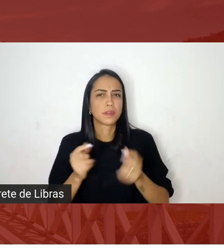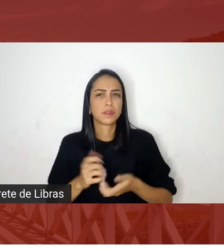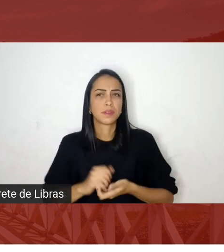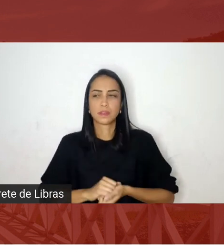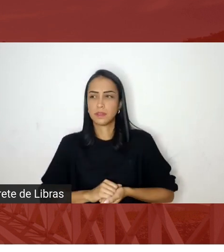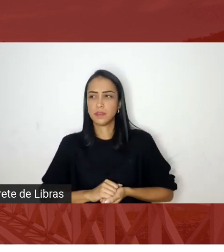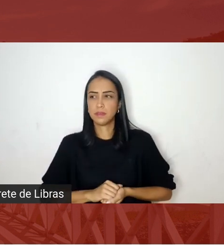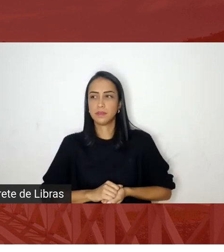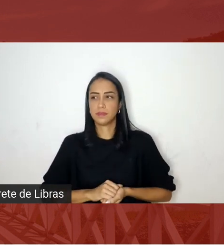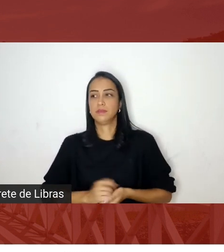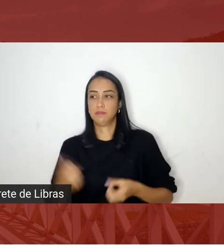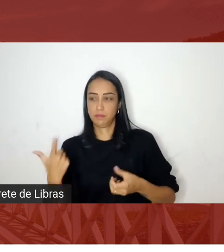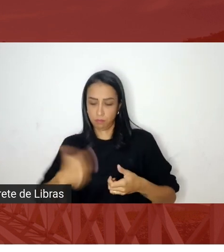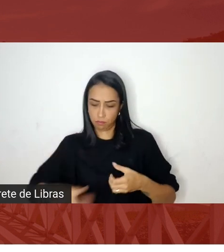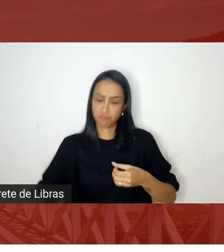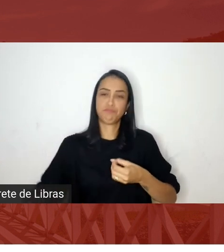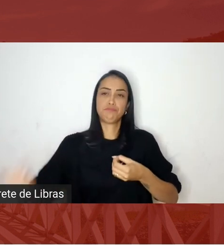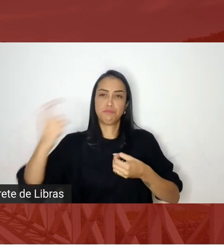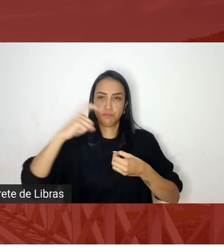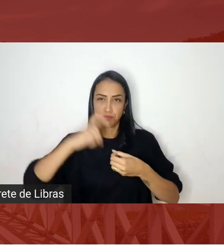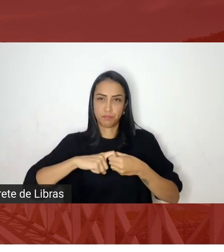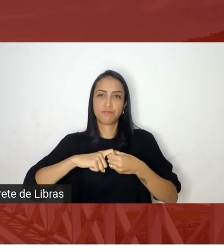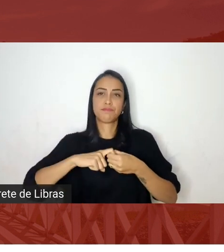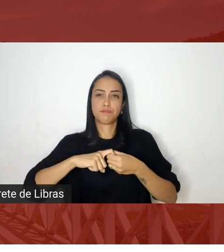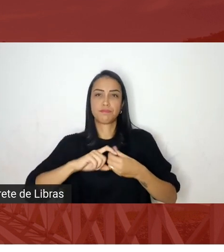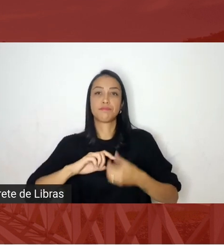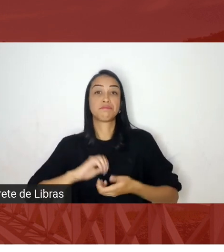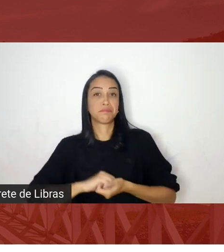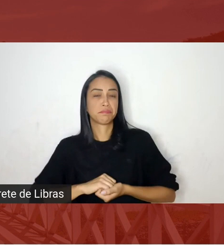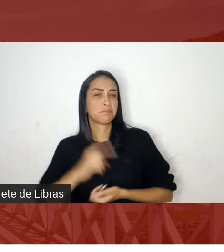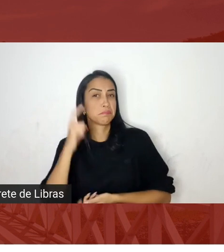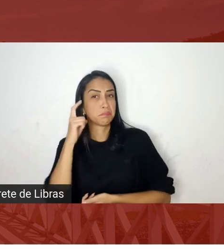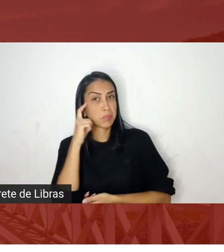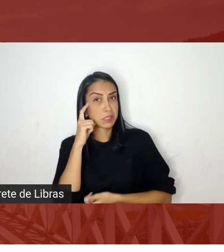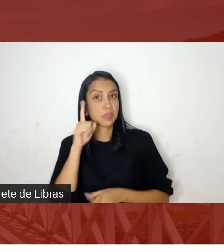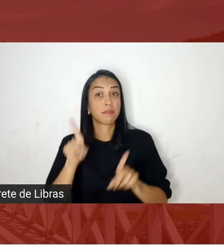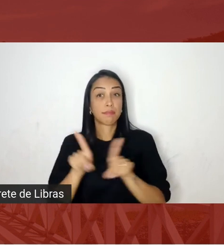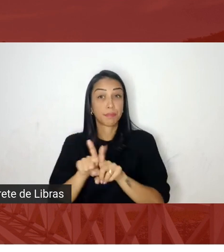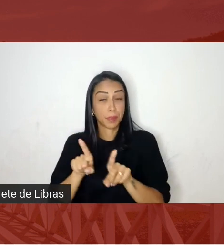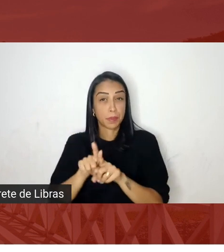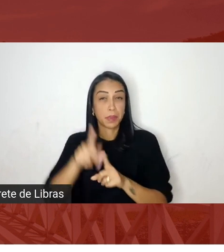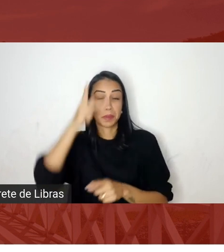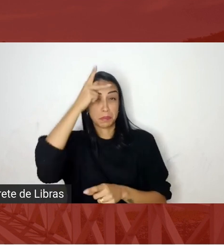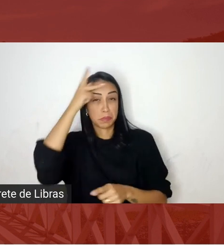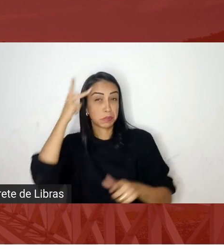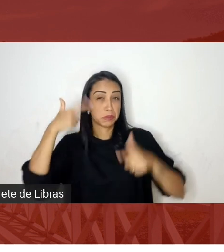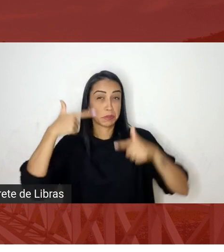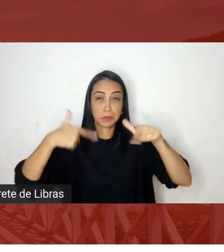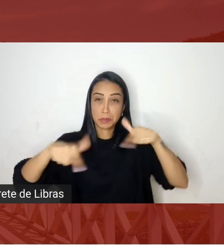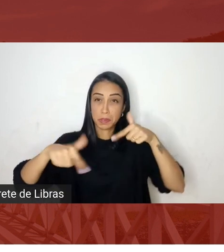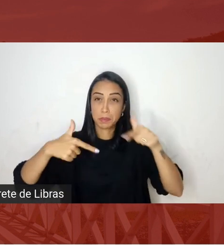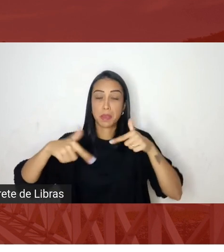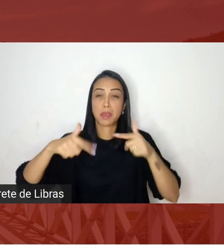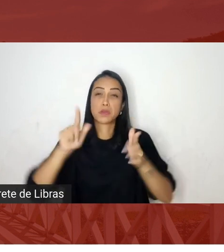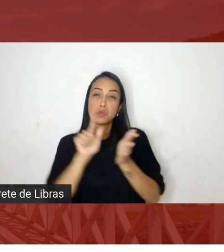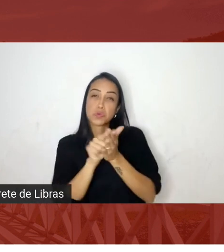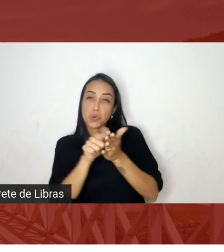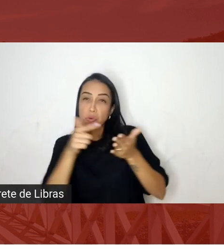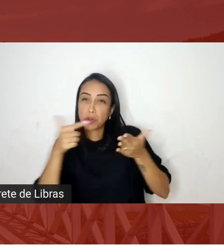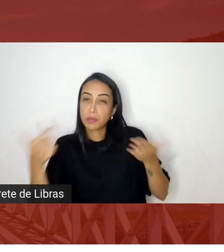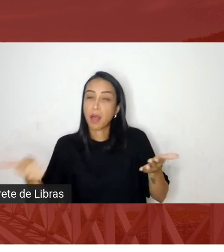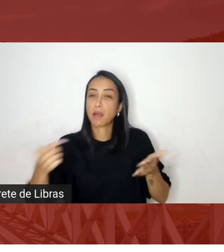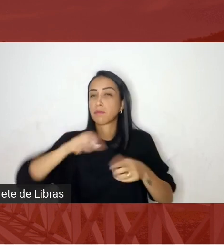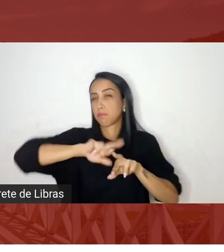se nós vamos acessar sobretudo a imprensa a imprensa escrita nós vamos ver